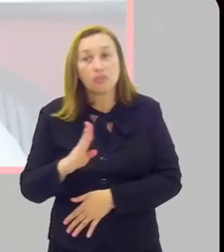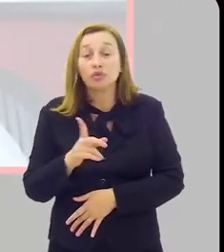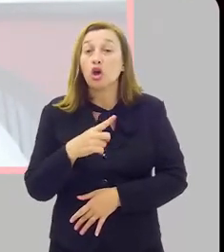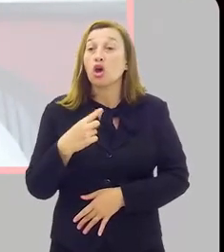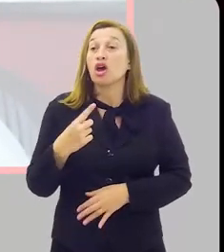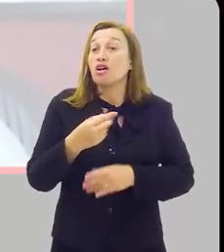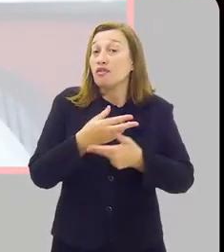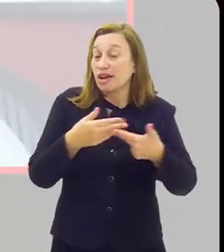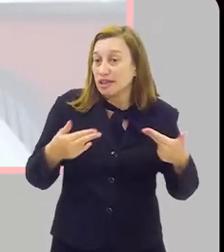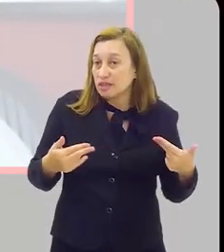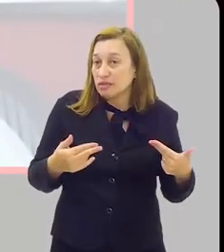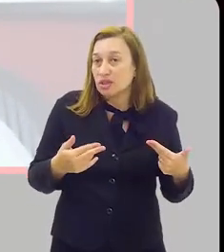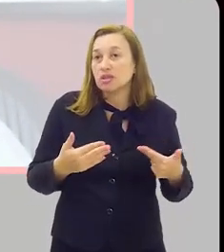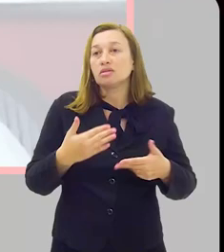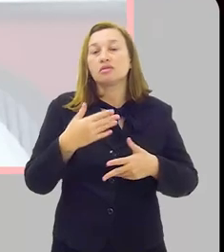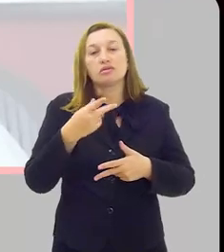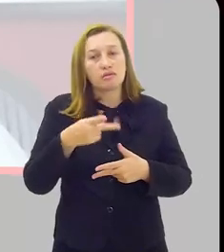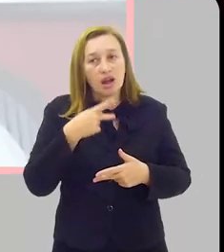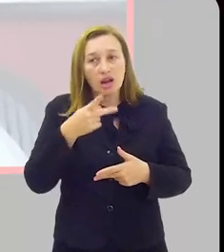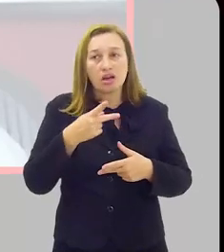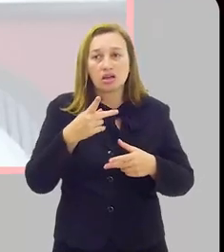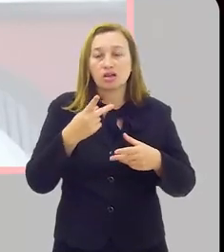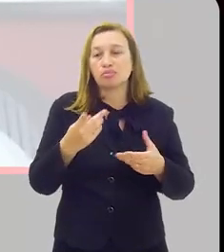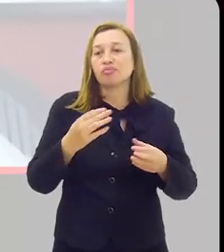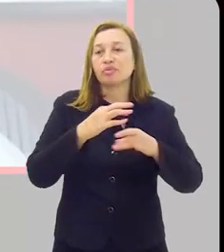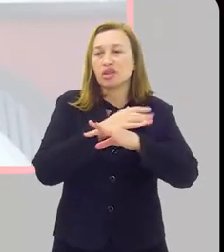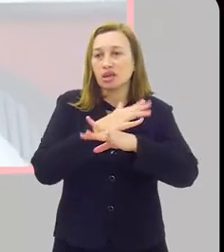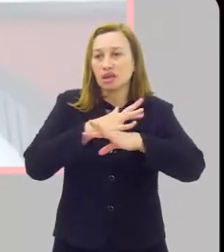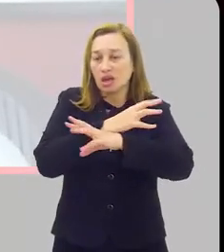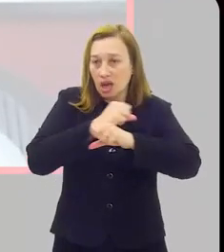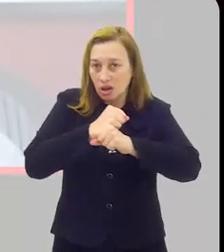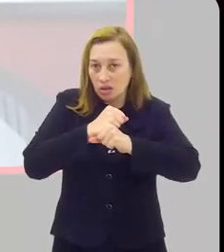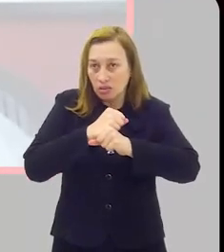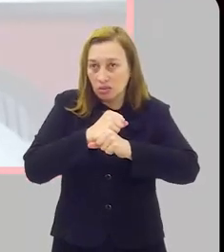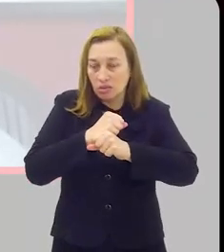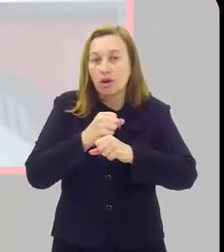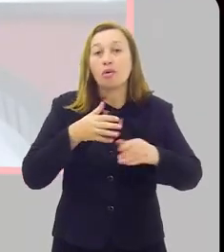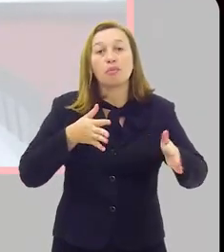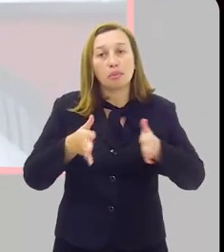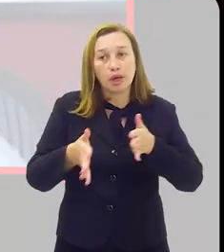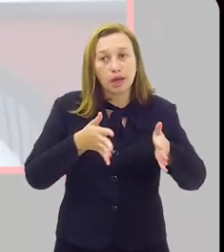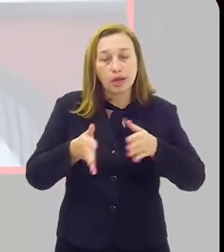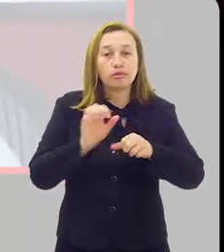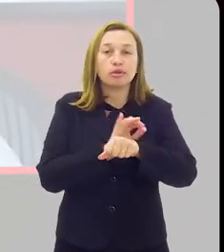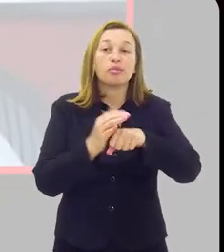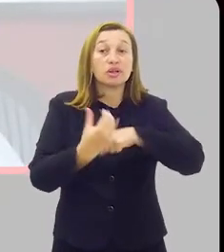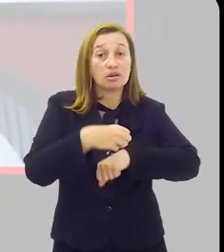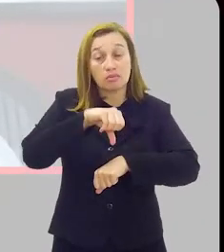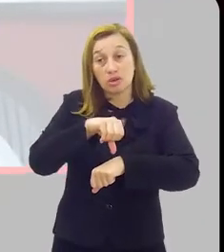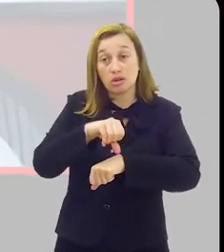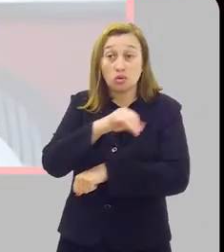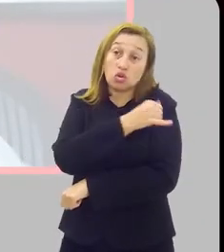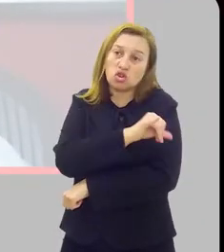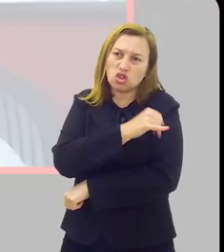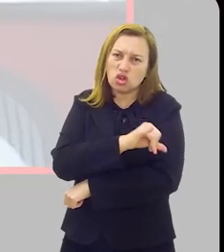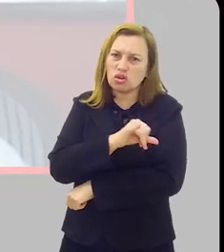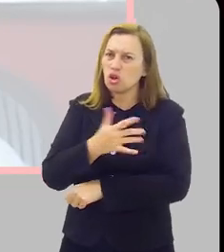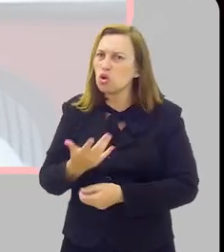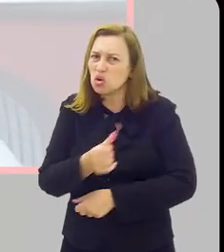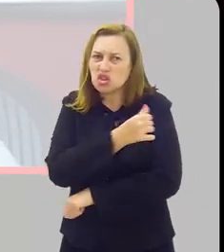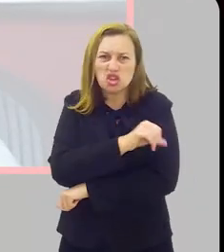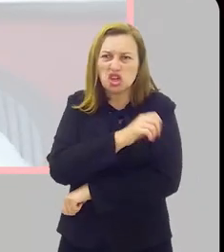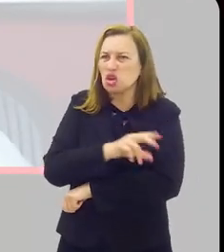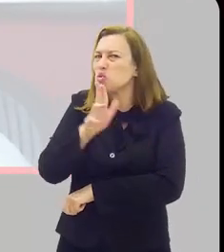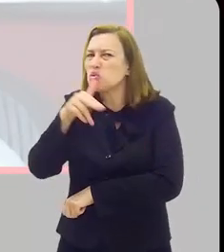Nós, muitas vezes, recomendamos lockdown, por exemplo, na época do auge da pandemia no Rio de Janeiro. O Rio de Janeiro